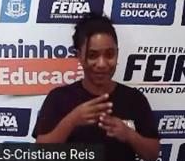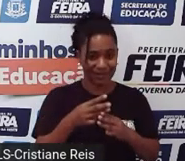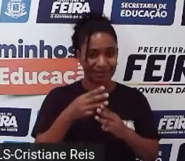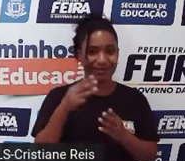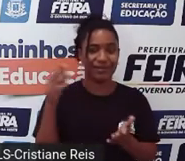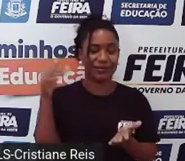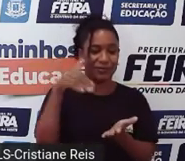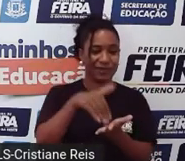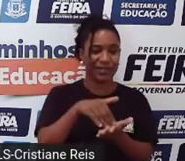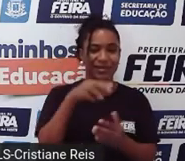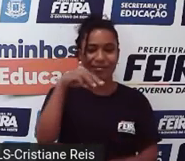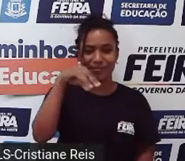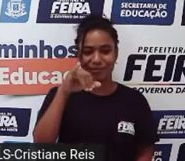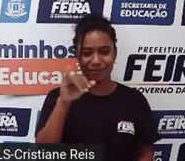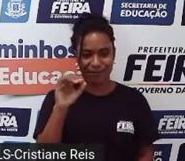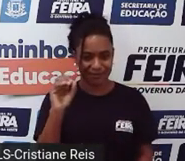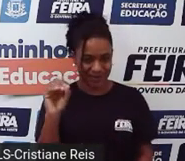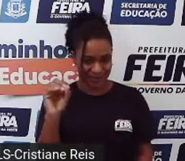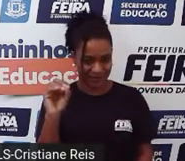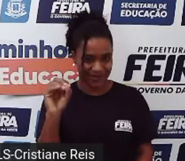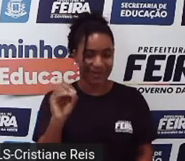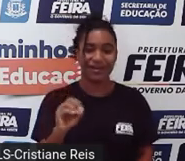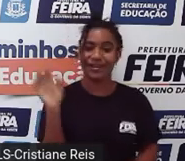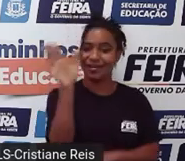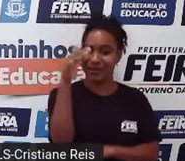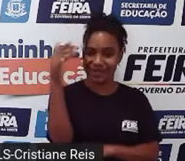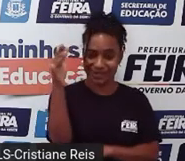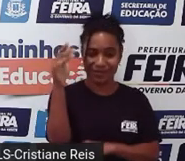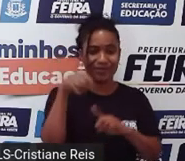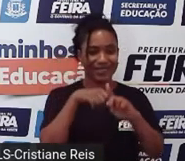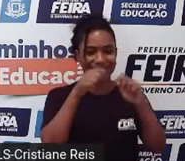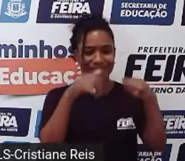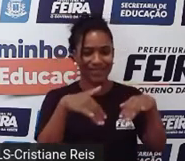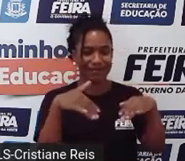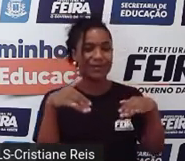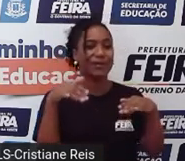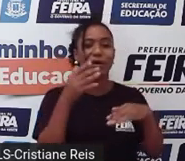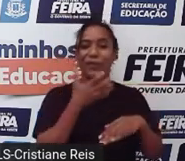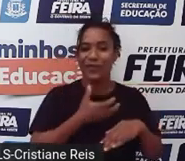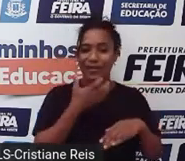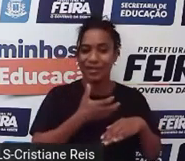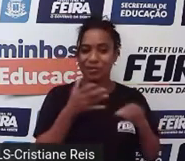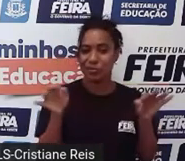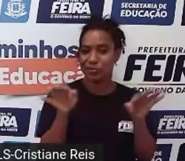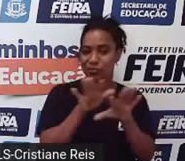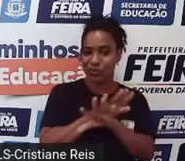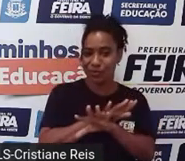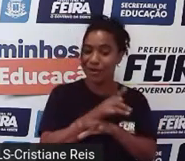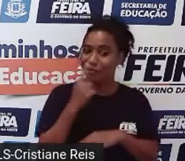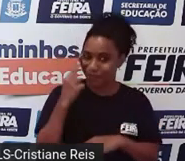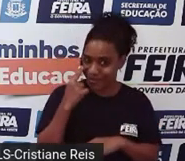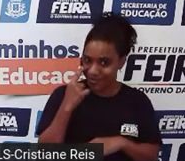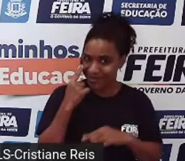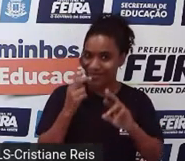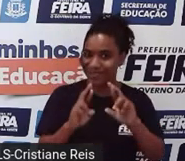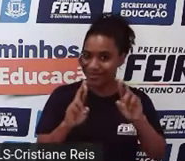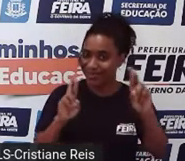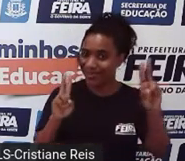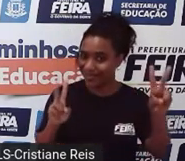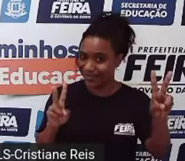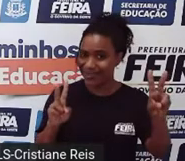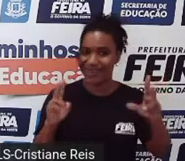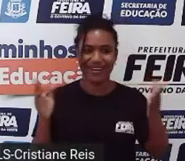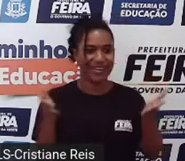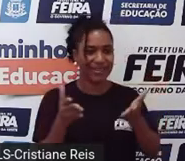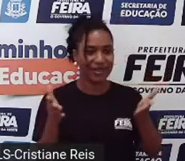começa em setembro e termina em dezembro. Ok? Se ligaram aí nessas diferenças? E agora,